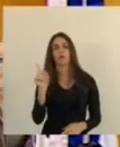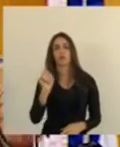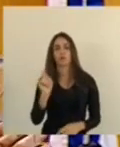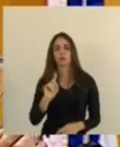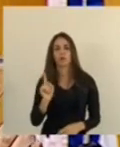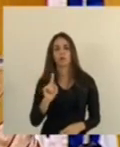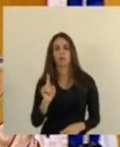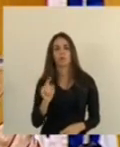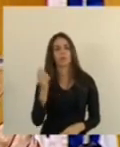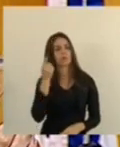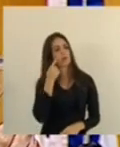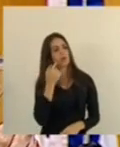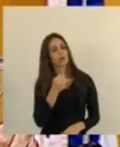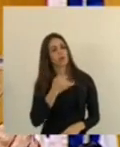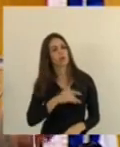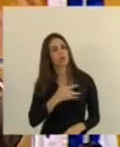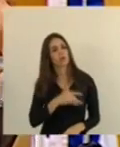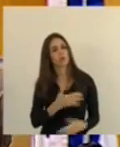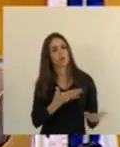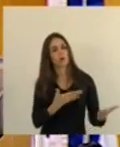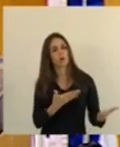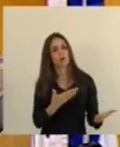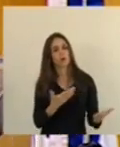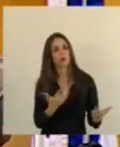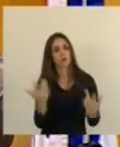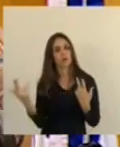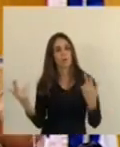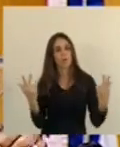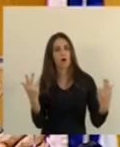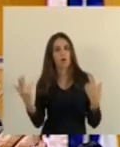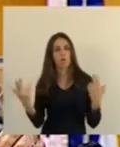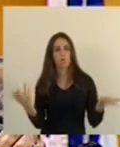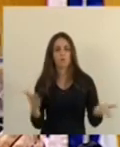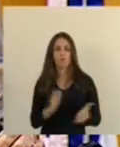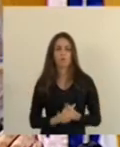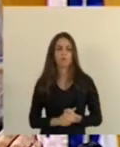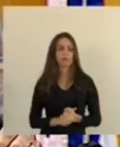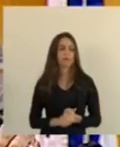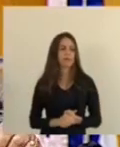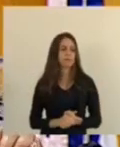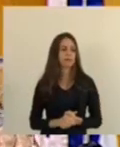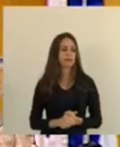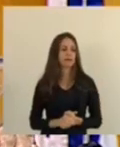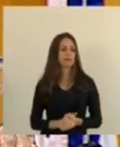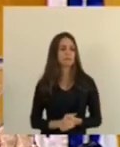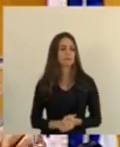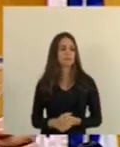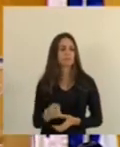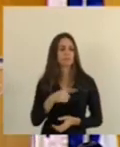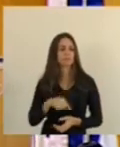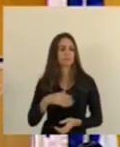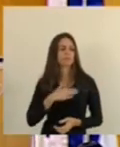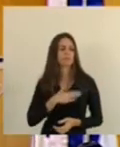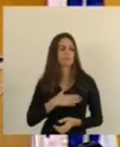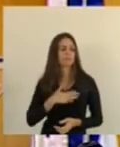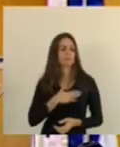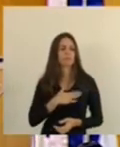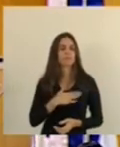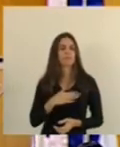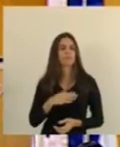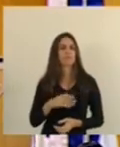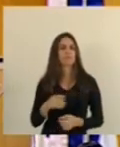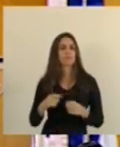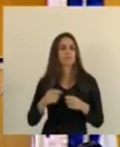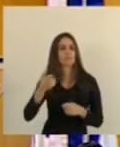ganhando que dó que que eu desliguei logo depois eu gostaria tanto que o deputado Hércules tivesse